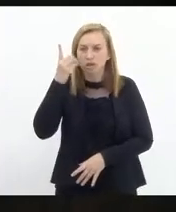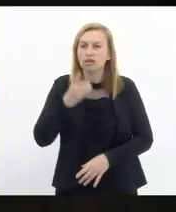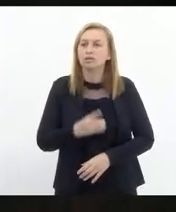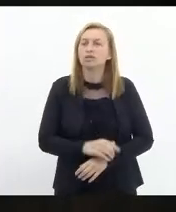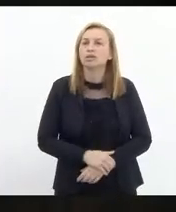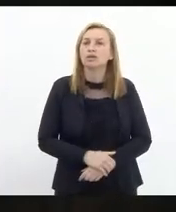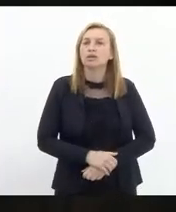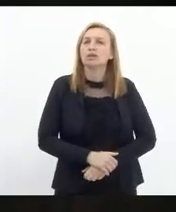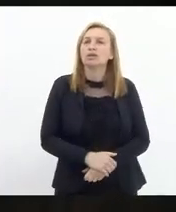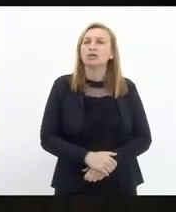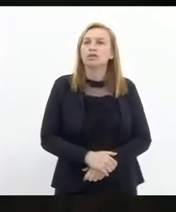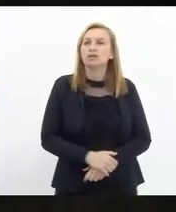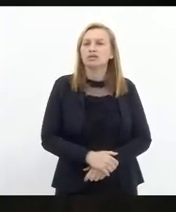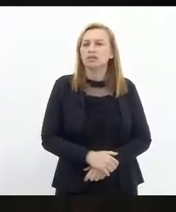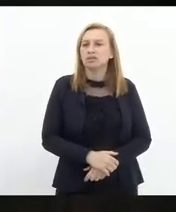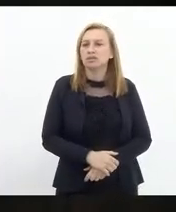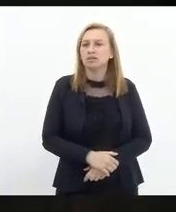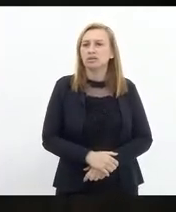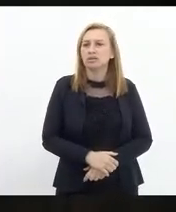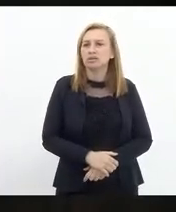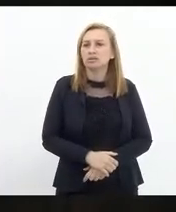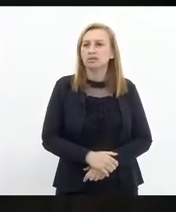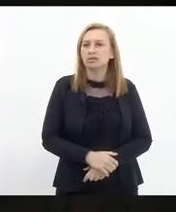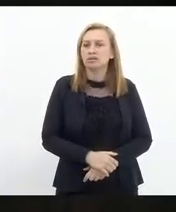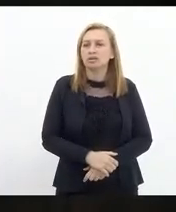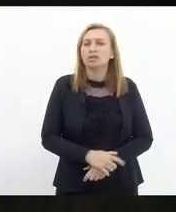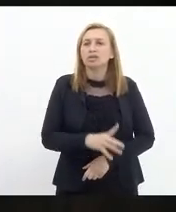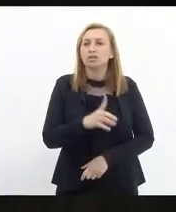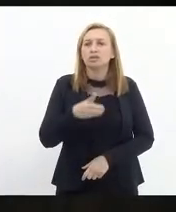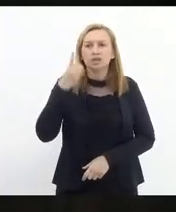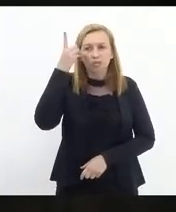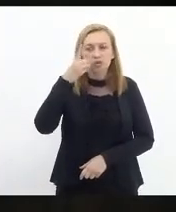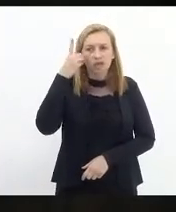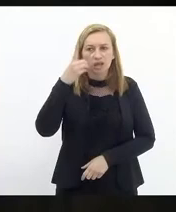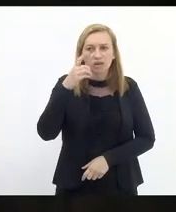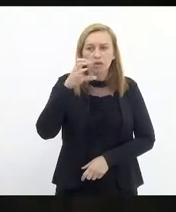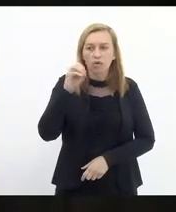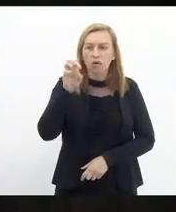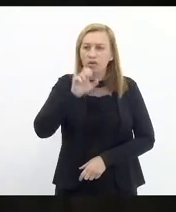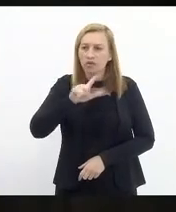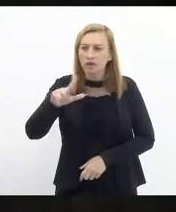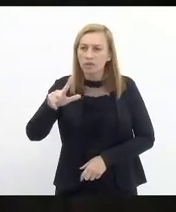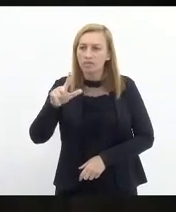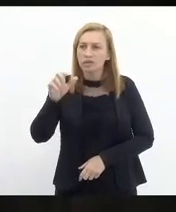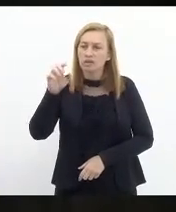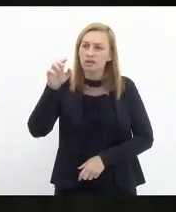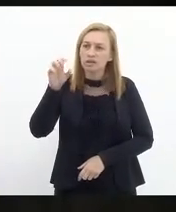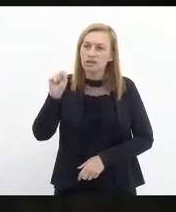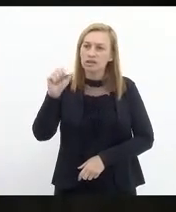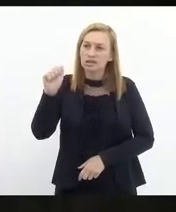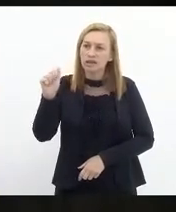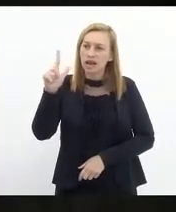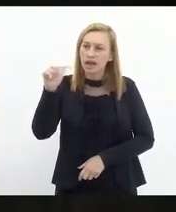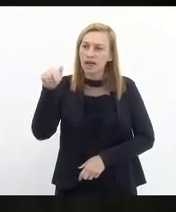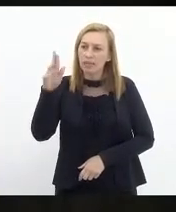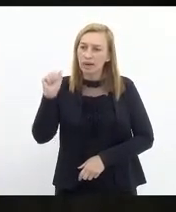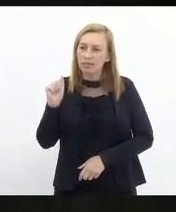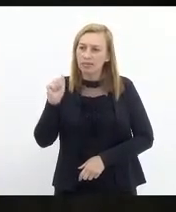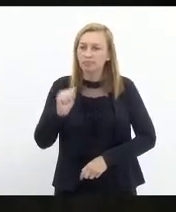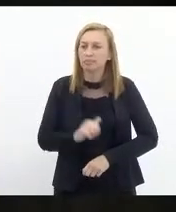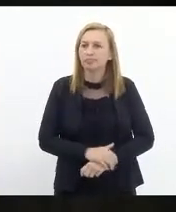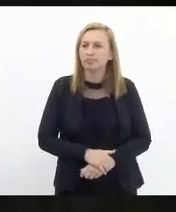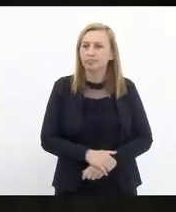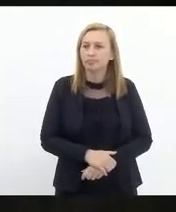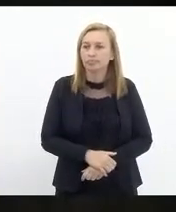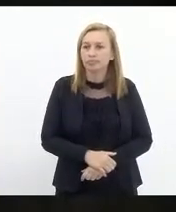Pacheco. Deputado Coronel Salema. Deputado Coronel Salema.